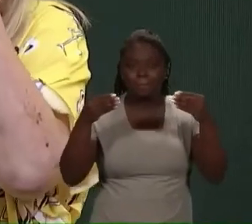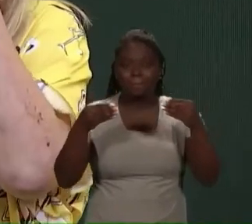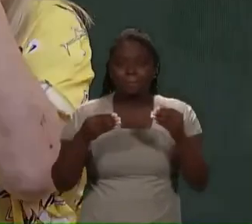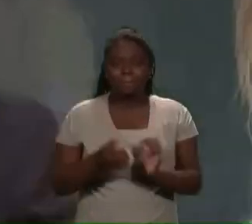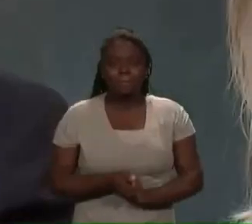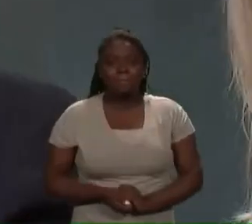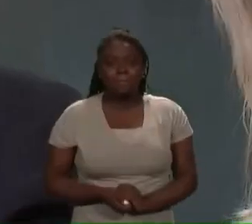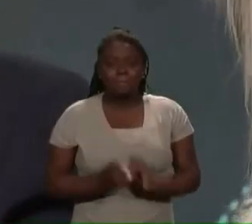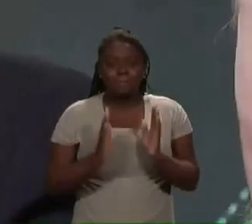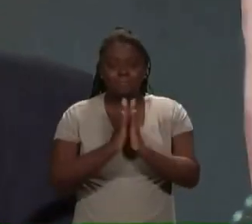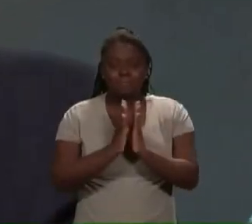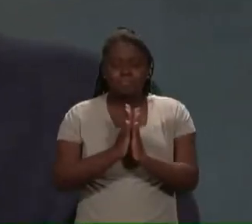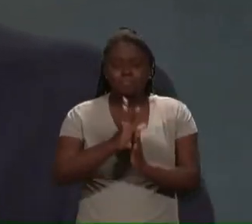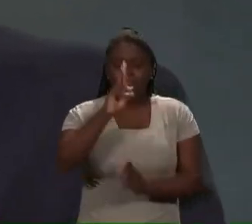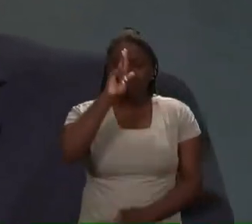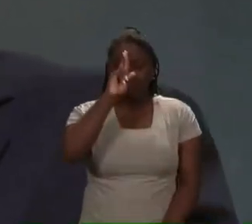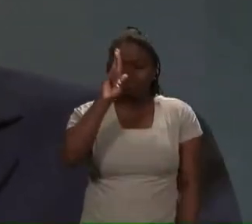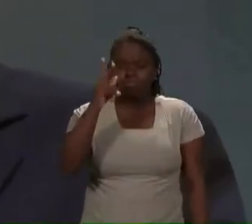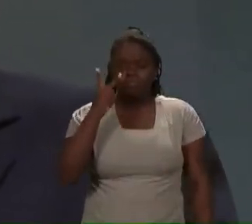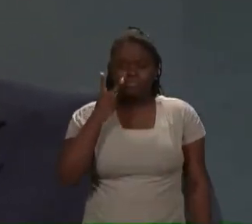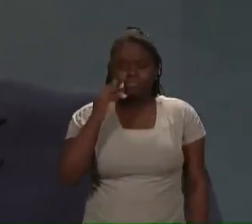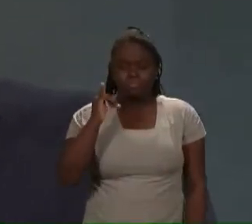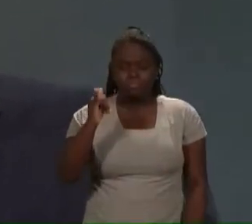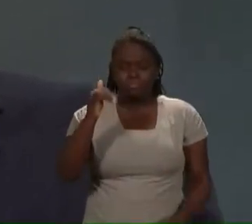Senhor, eu te agradeço, Pai.